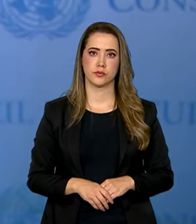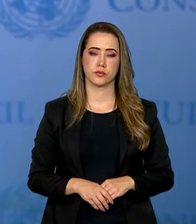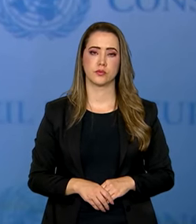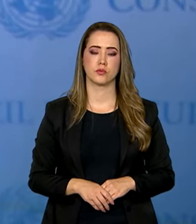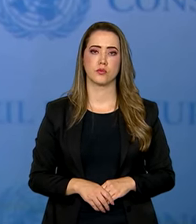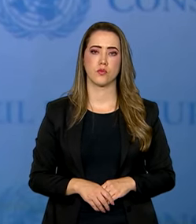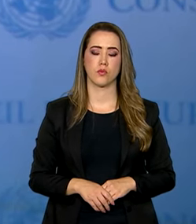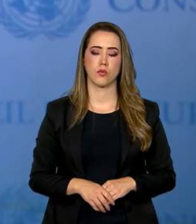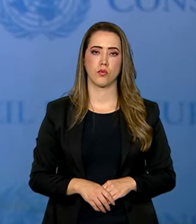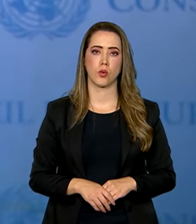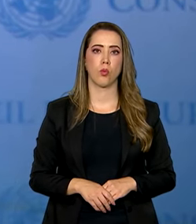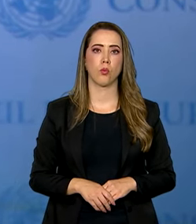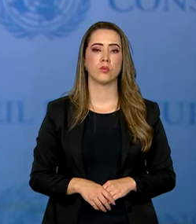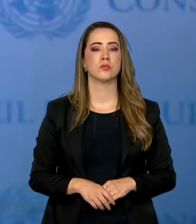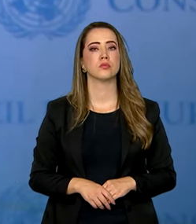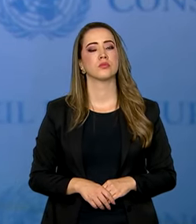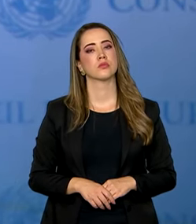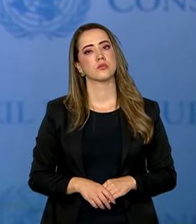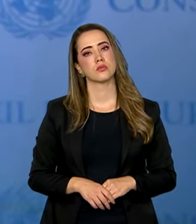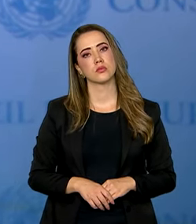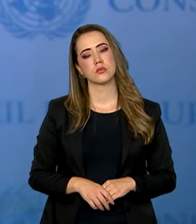violência e uma catástrofe humanitária. Obrigado.